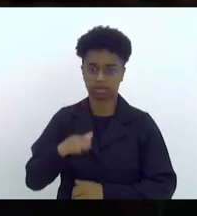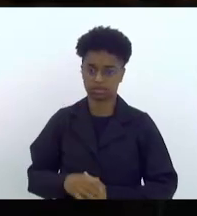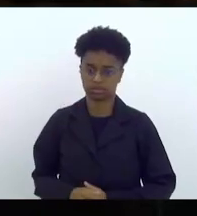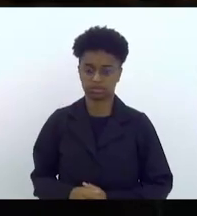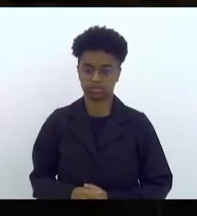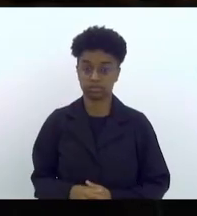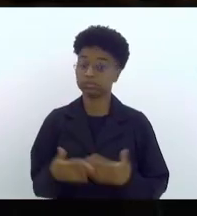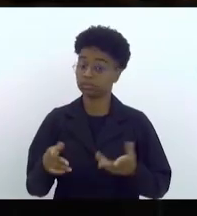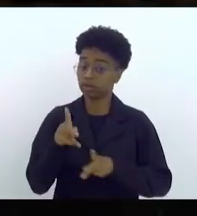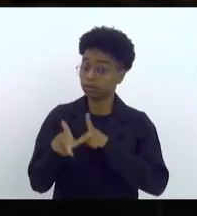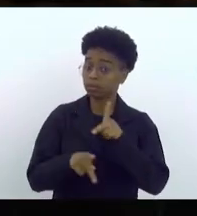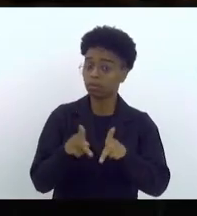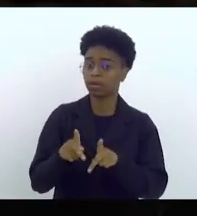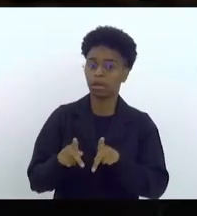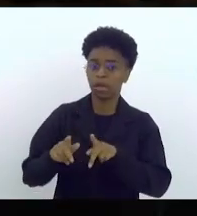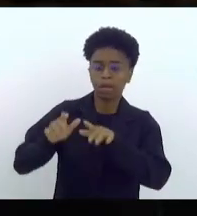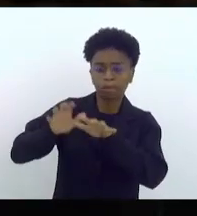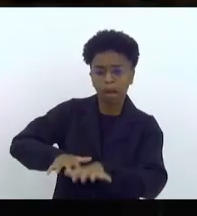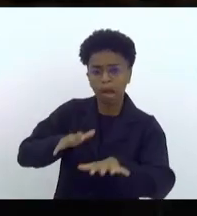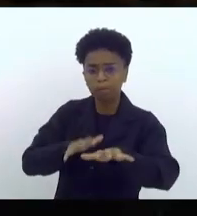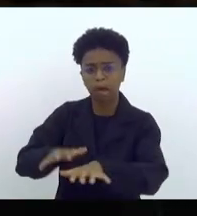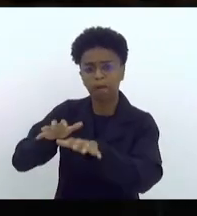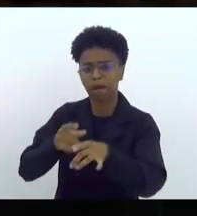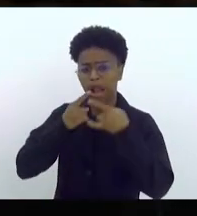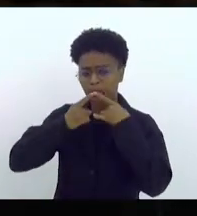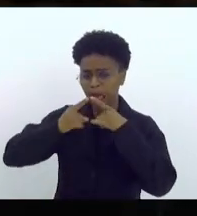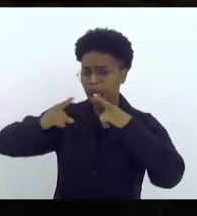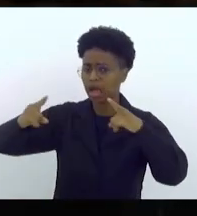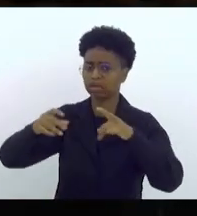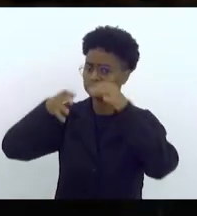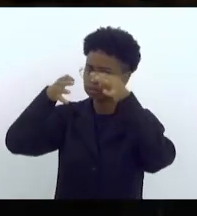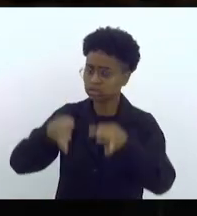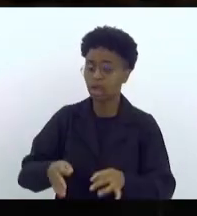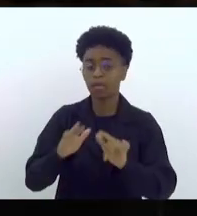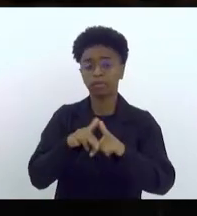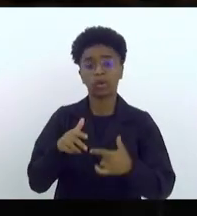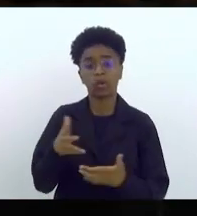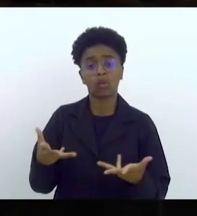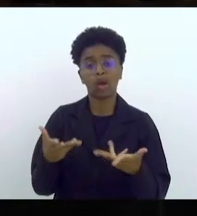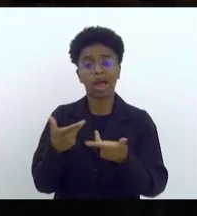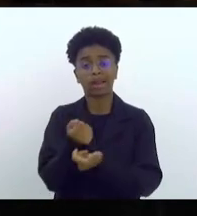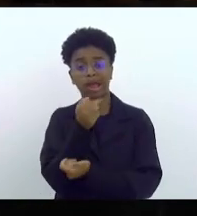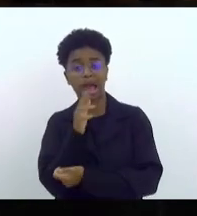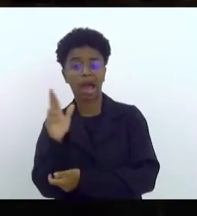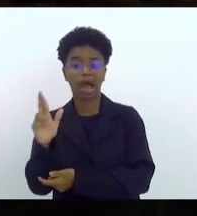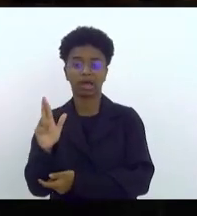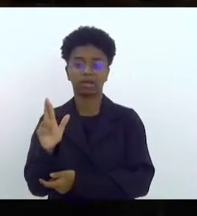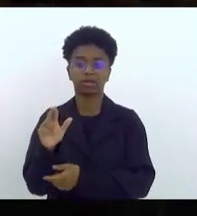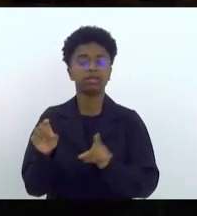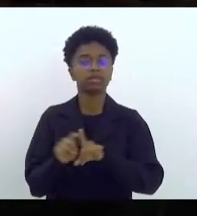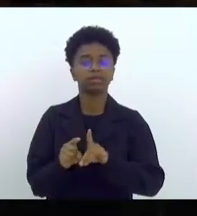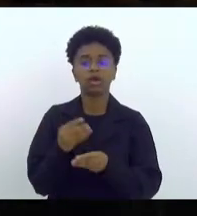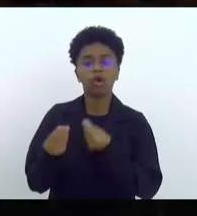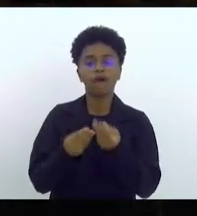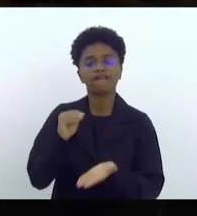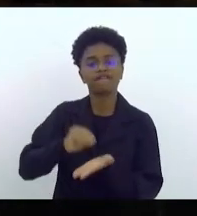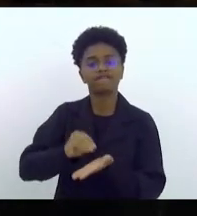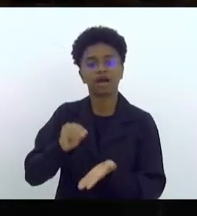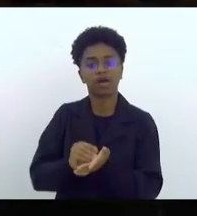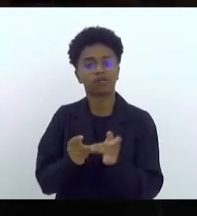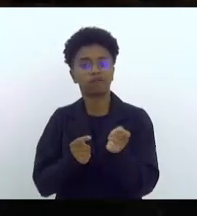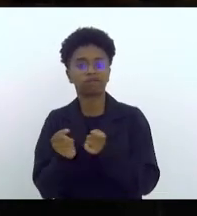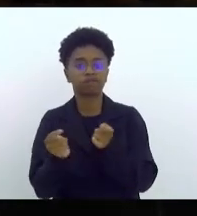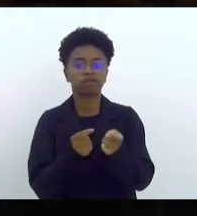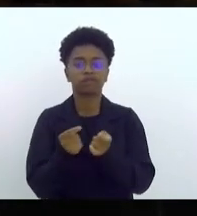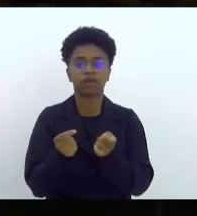A população foi à rua para reclamar justamente da qualidade do ar e da falta de medição